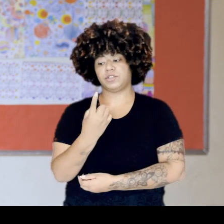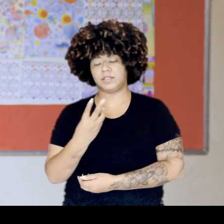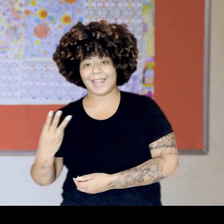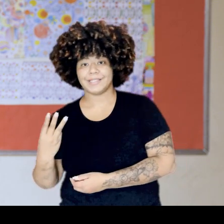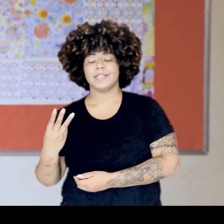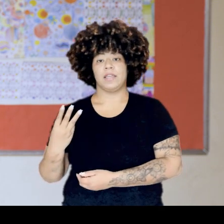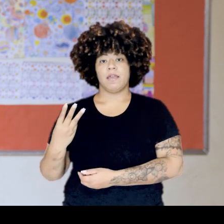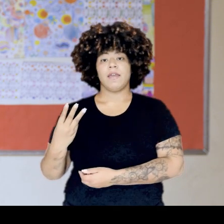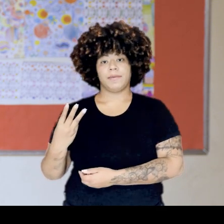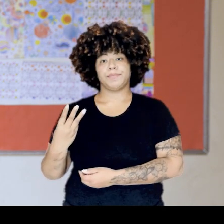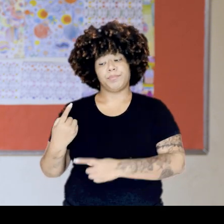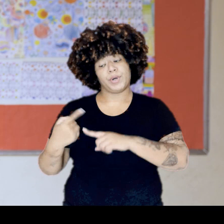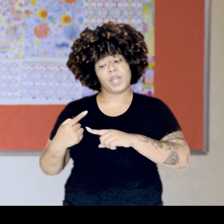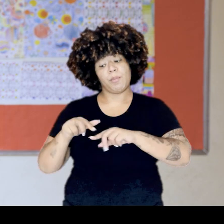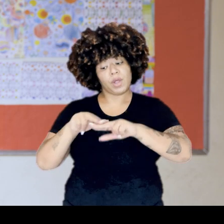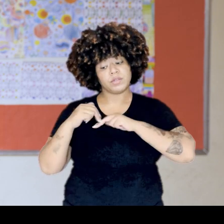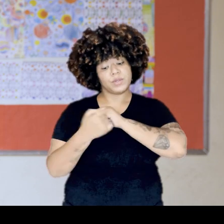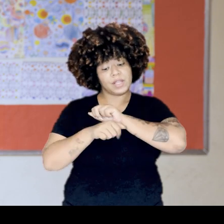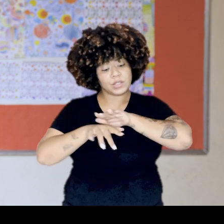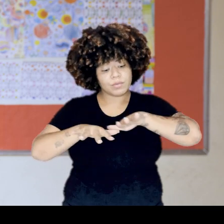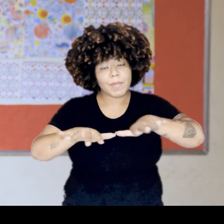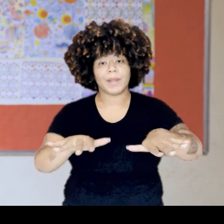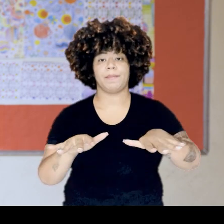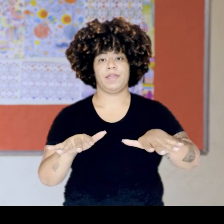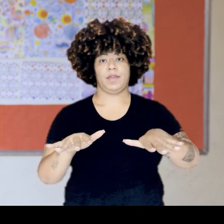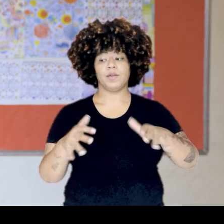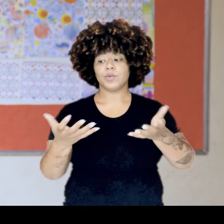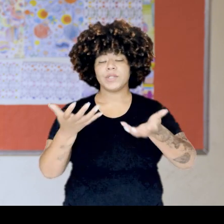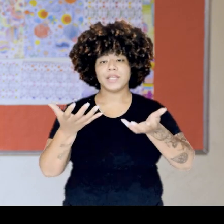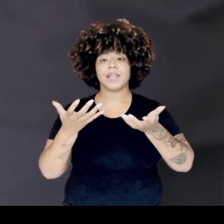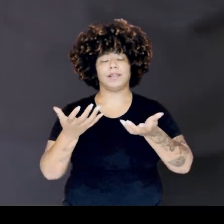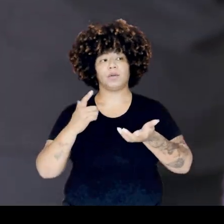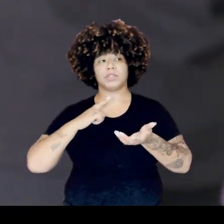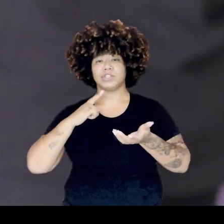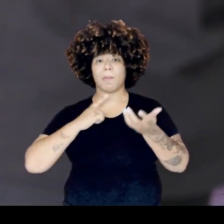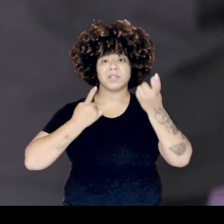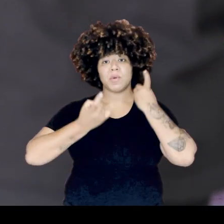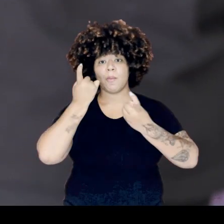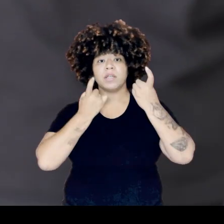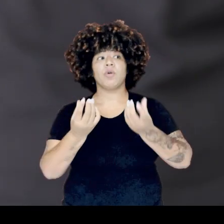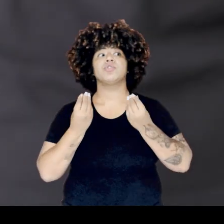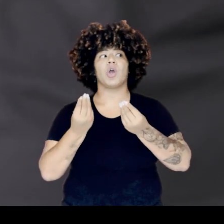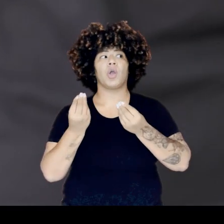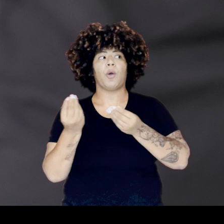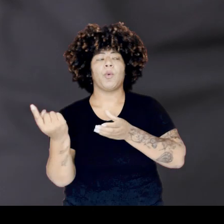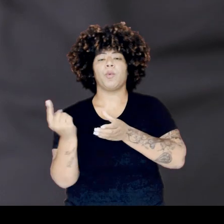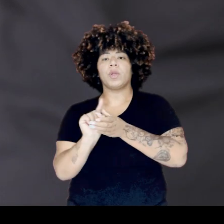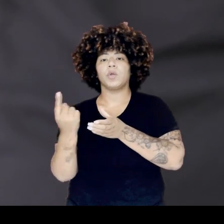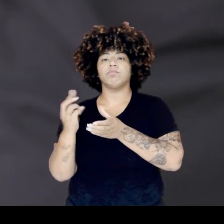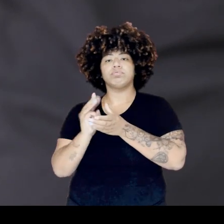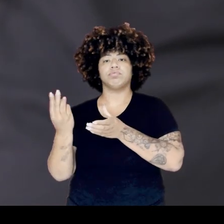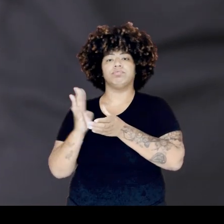renda média das famílias por conta da situação da pandemia. E também de incluir as adolescentes que